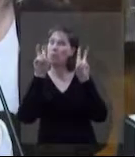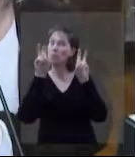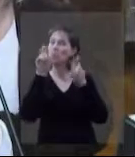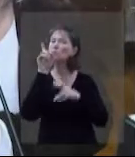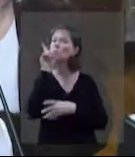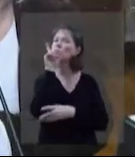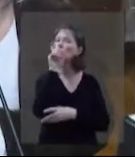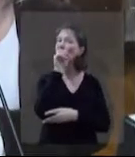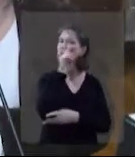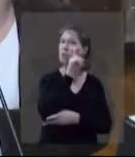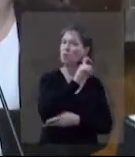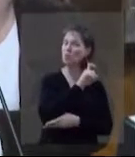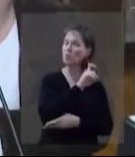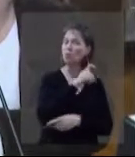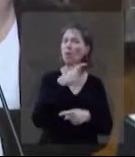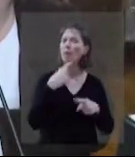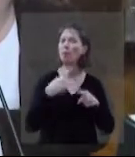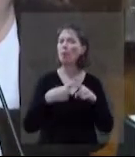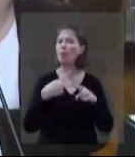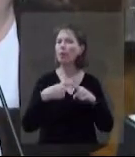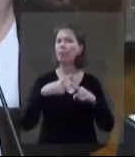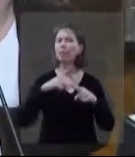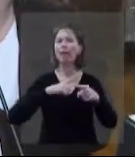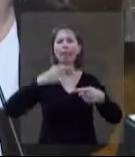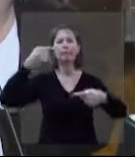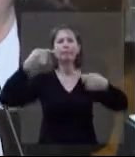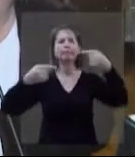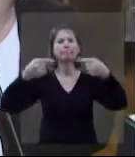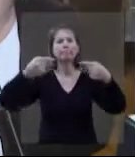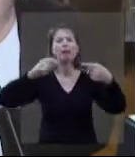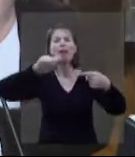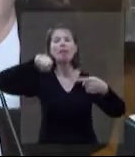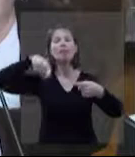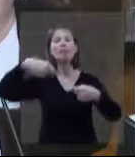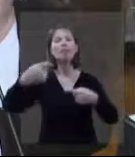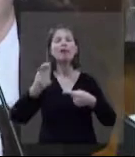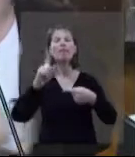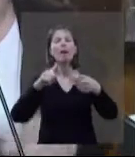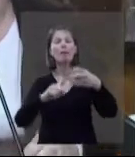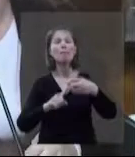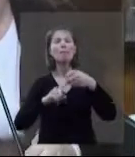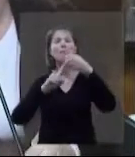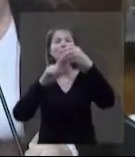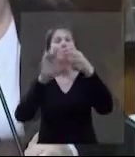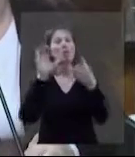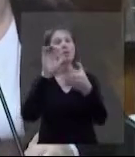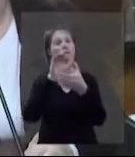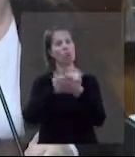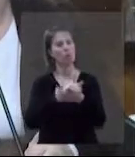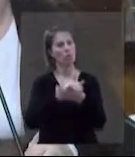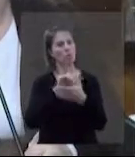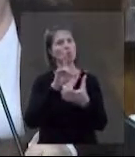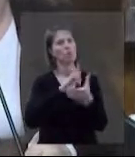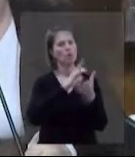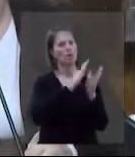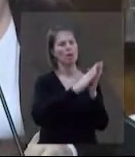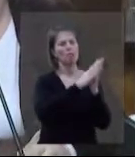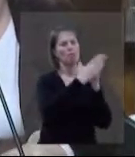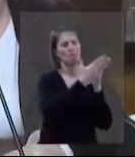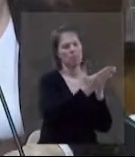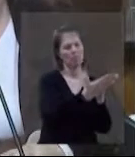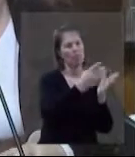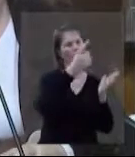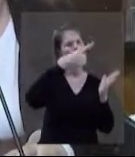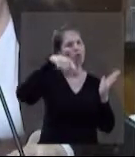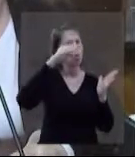posições aí que divergem sobre quem é o cabeça no casamento. Então a gente tem um texto bíblico que fala